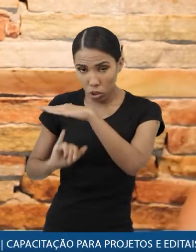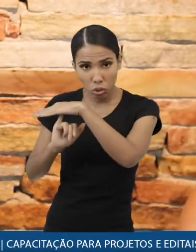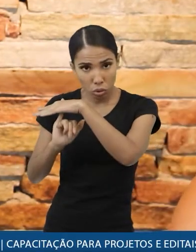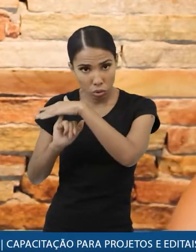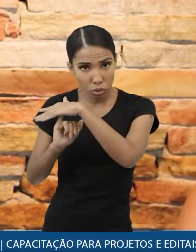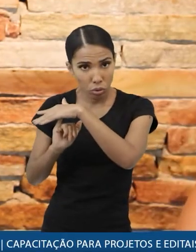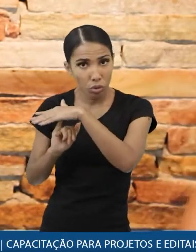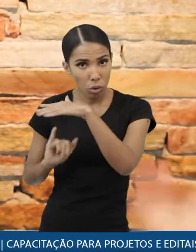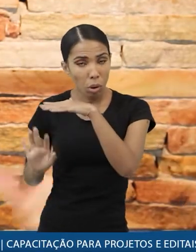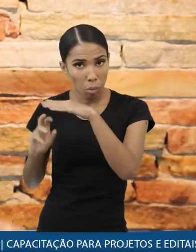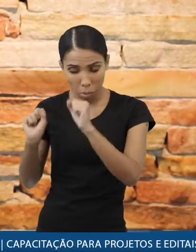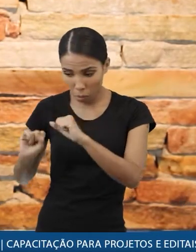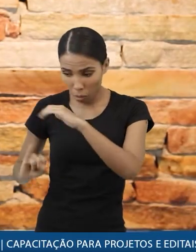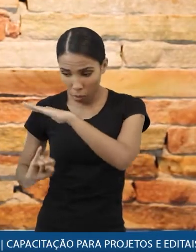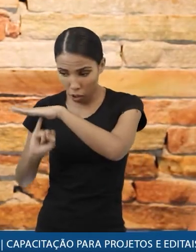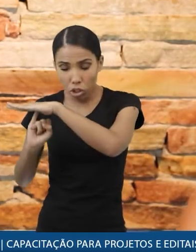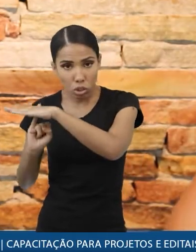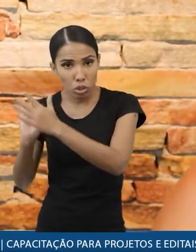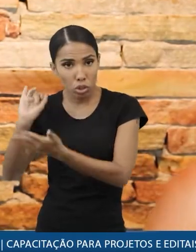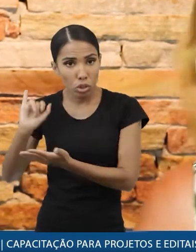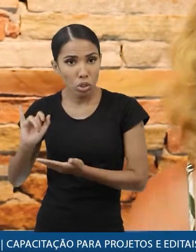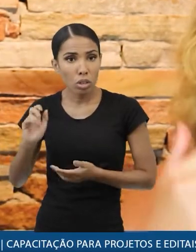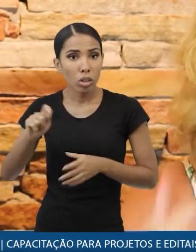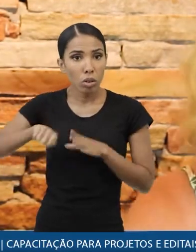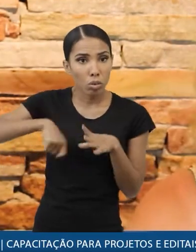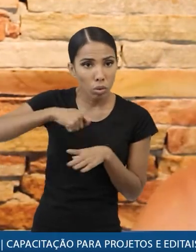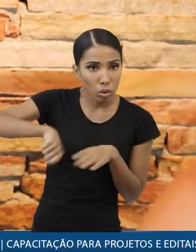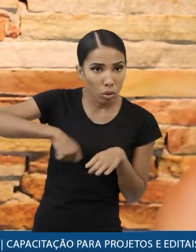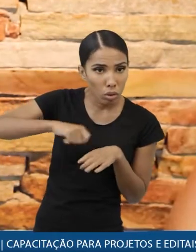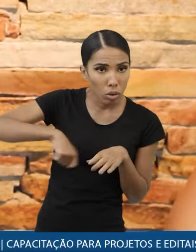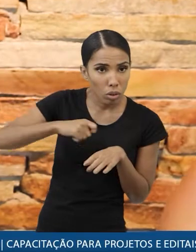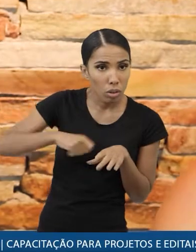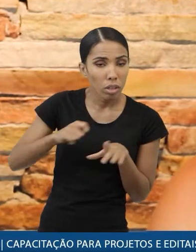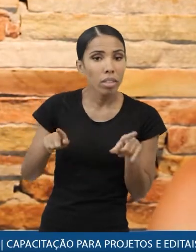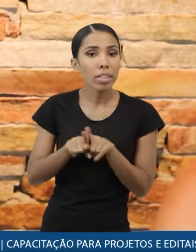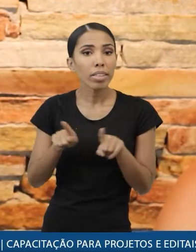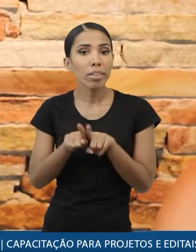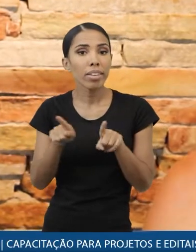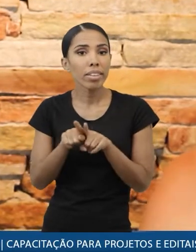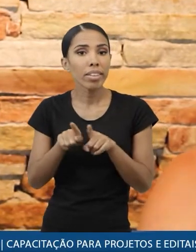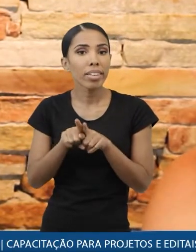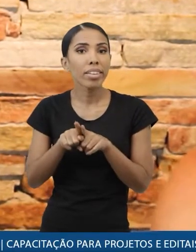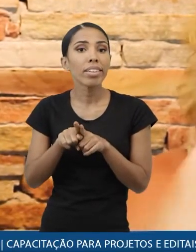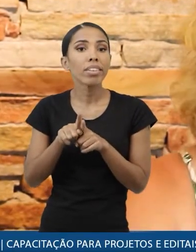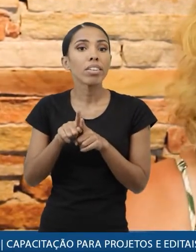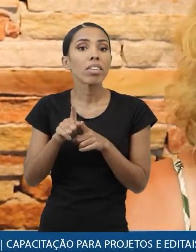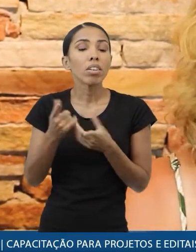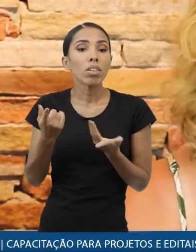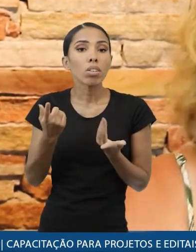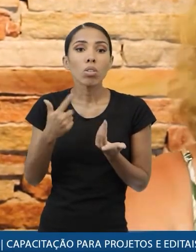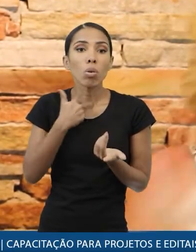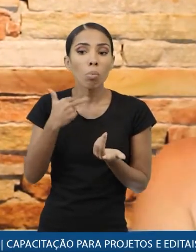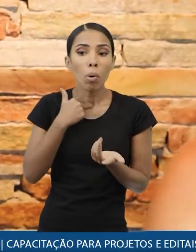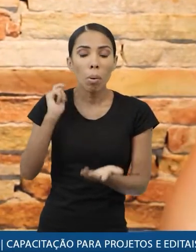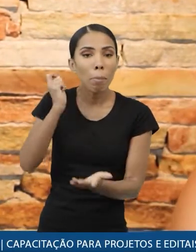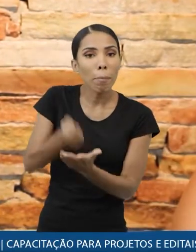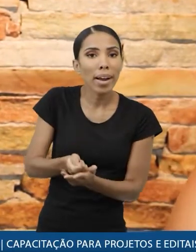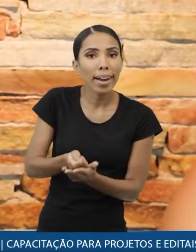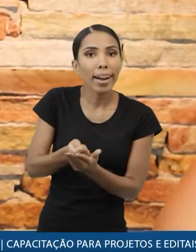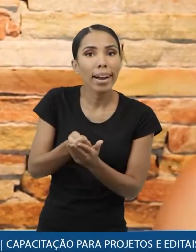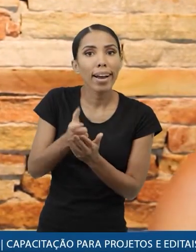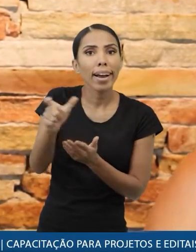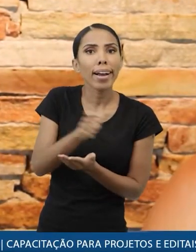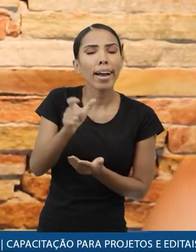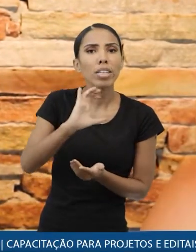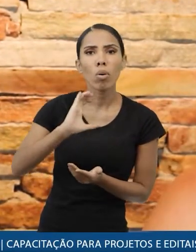instituição e aí trazendo essa realidade que o Tiago falou do cozinheiro e do estúdio você não pode conseguir pagar a fatura de um cartão de